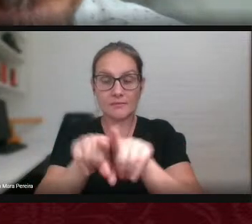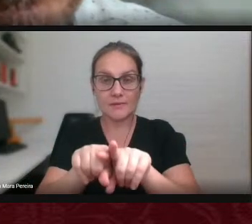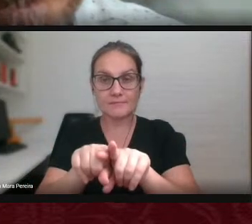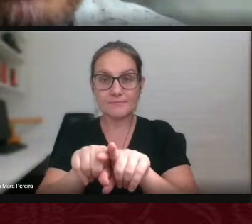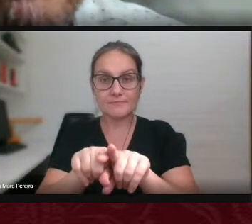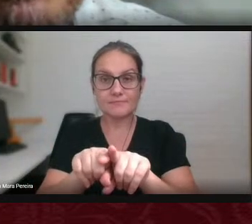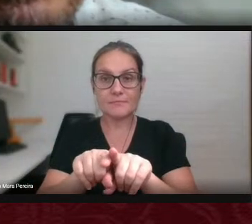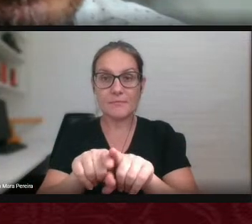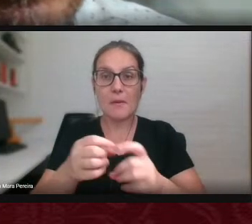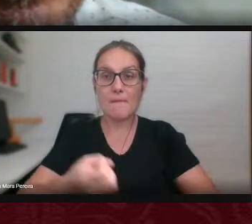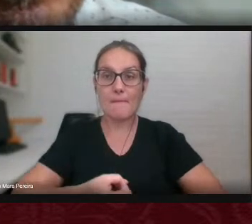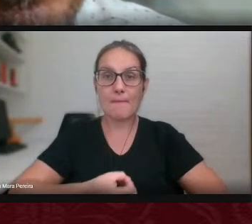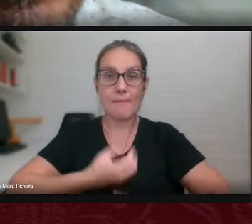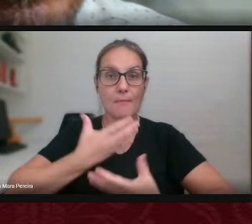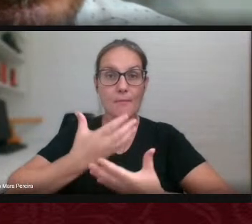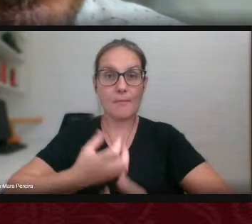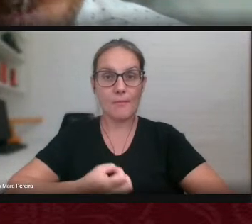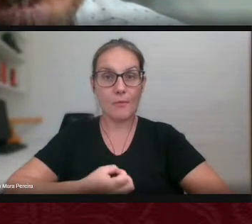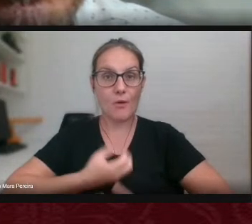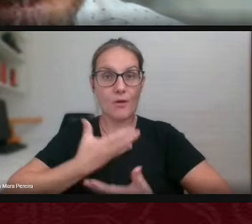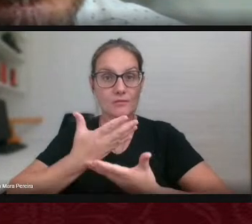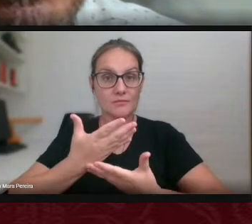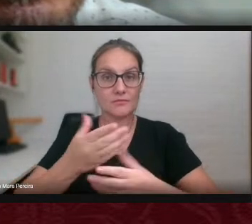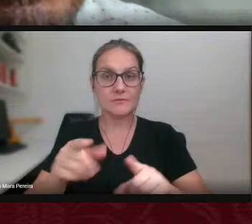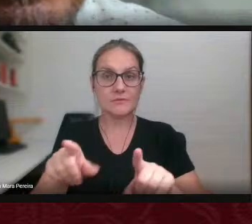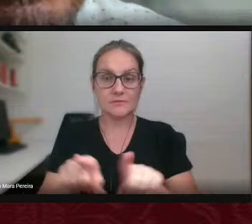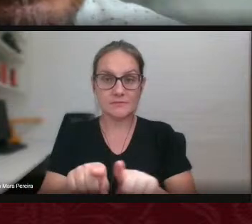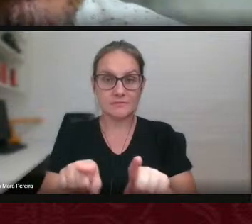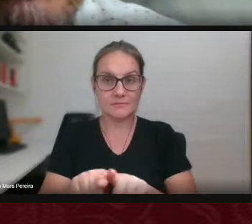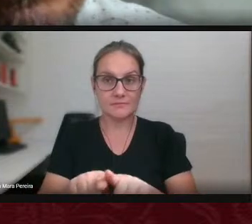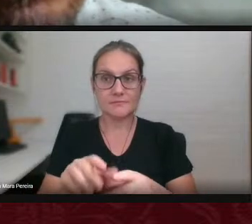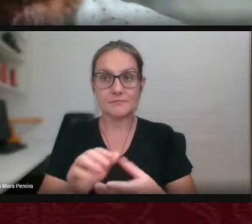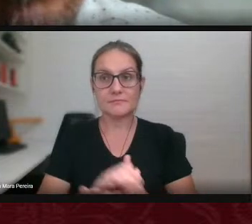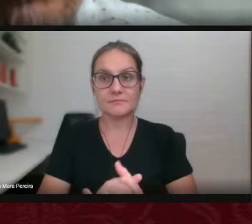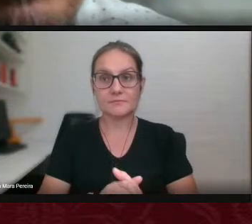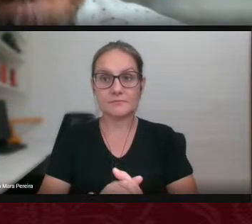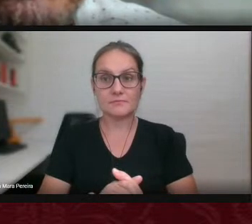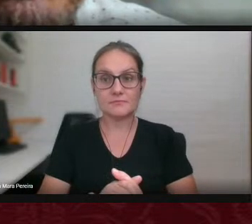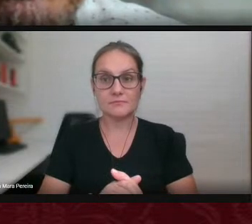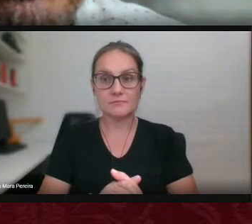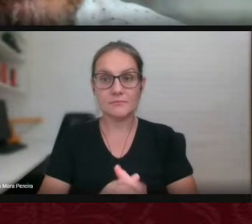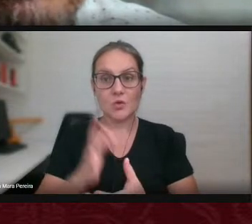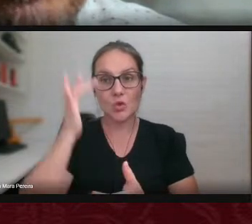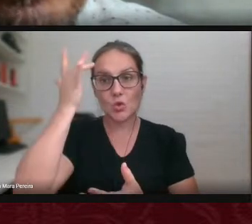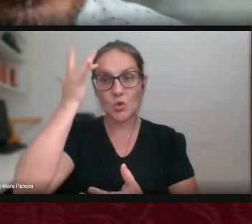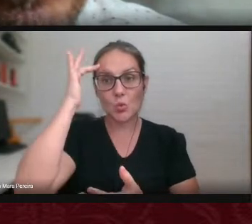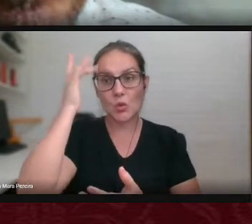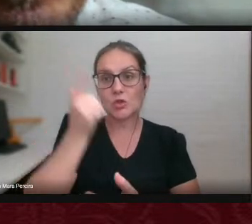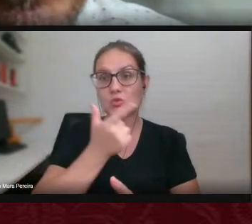também é poética eu acho que o Maurício